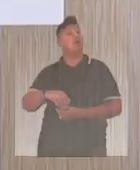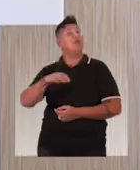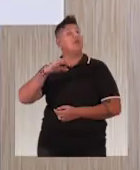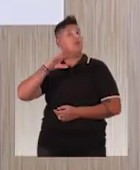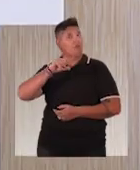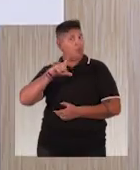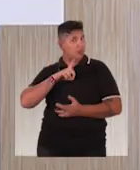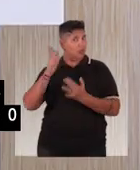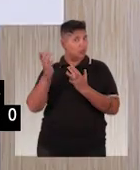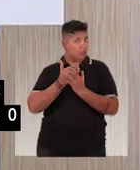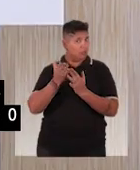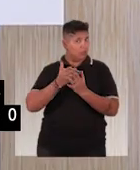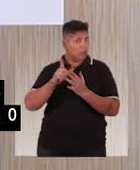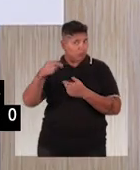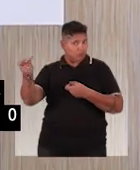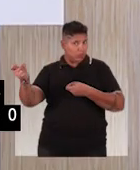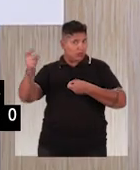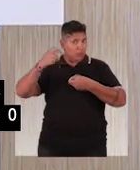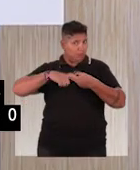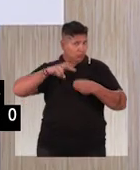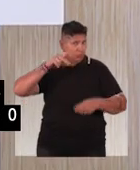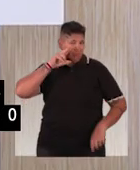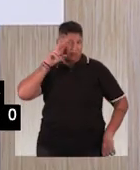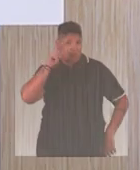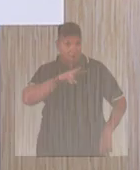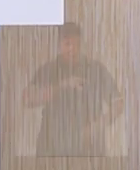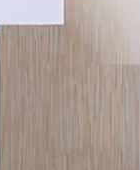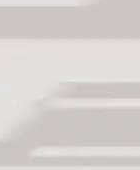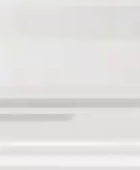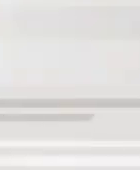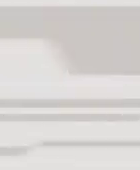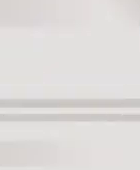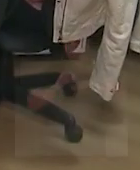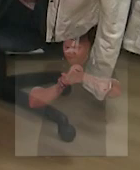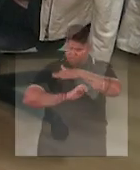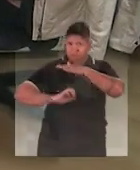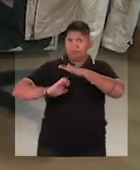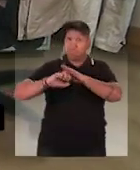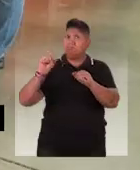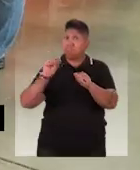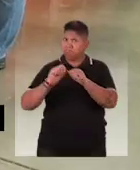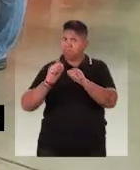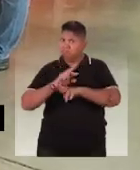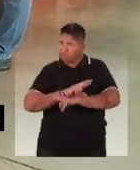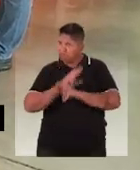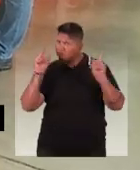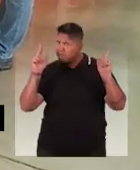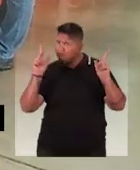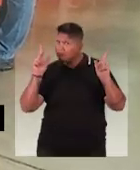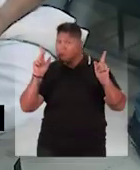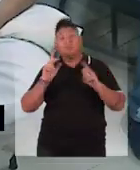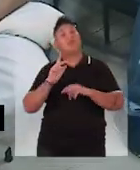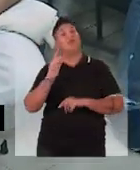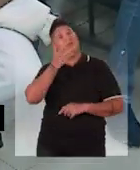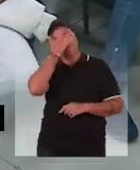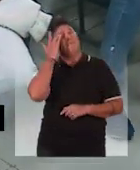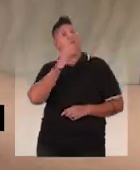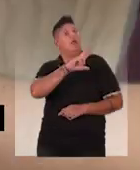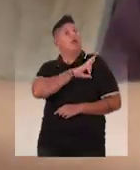O T.L. faz mais uma pausa e na volta do intervalo você vai ver Empresas que fazem diferente.